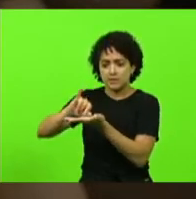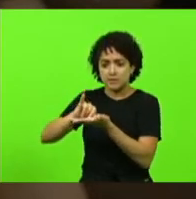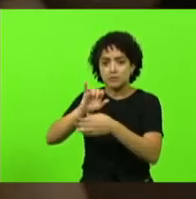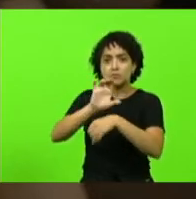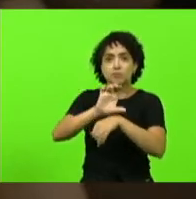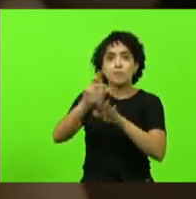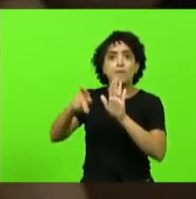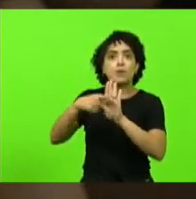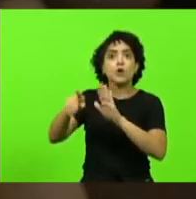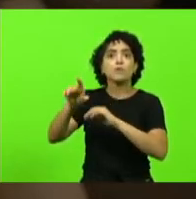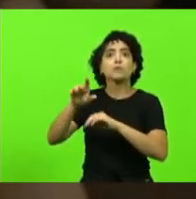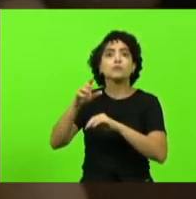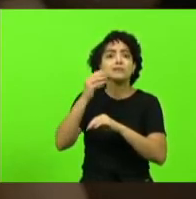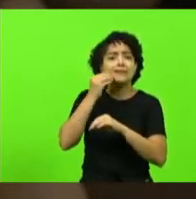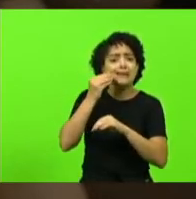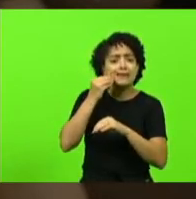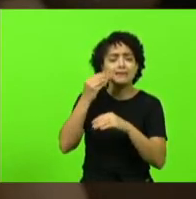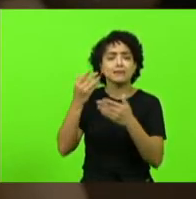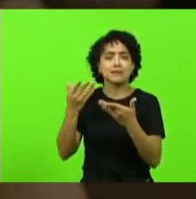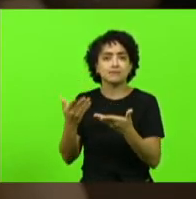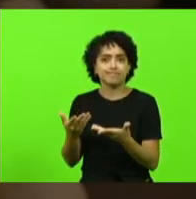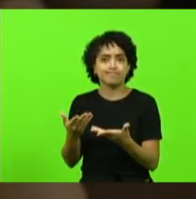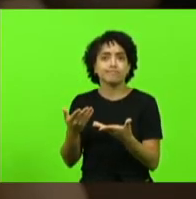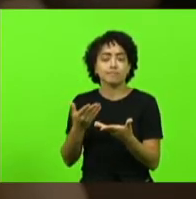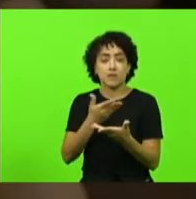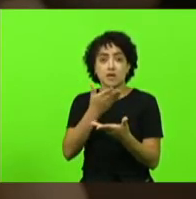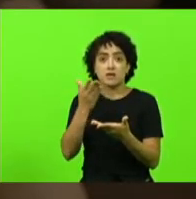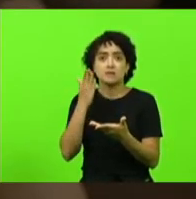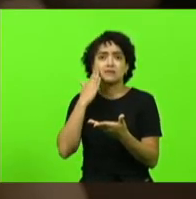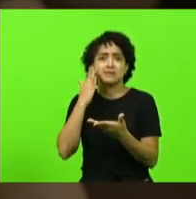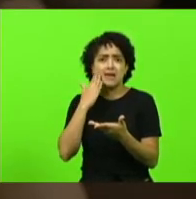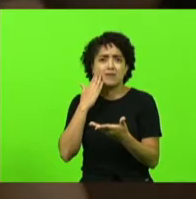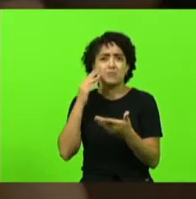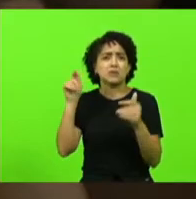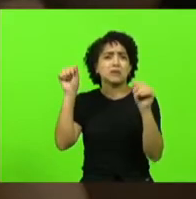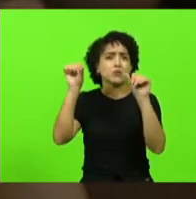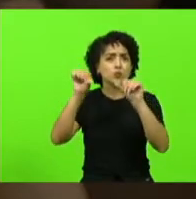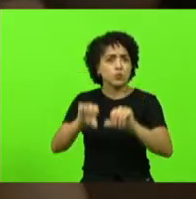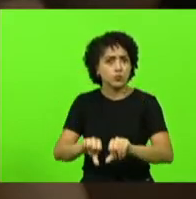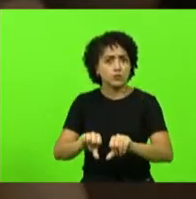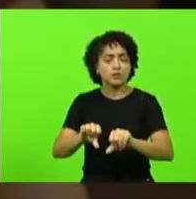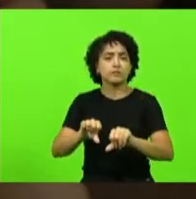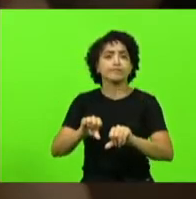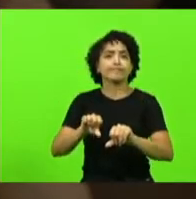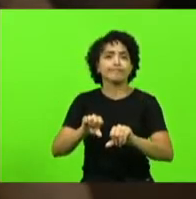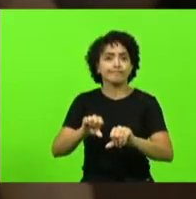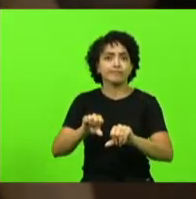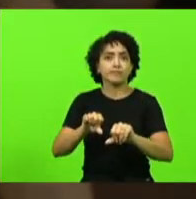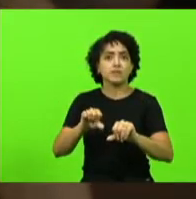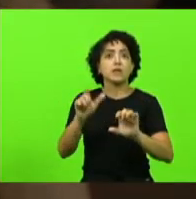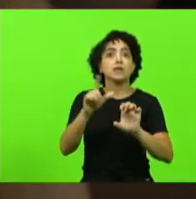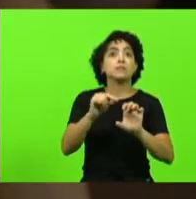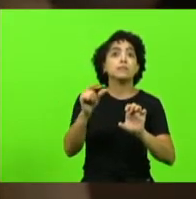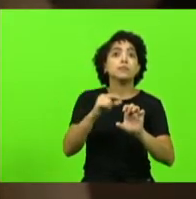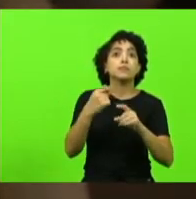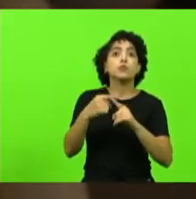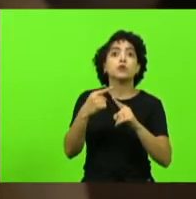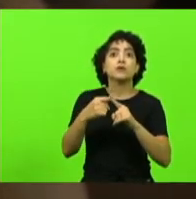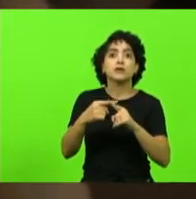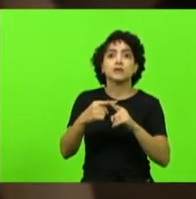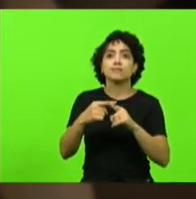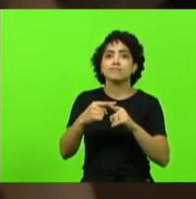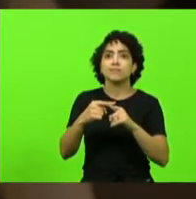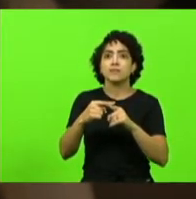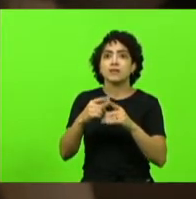tenta empreender e como vocês sabem empreende mal e empreende mal porque está longe dos incentivos